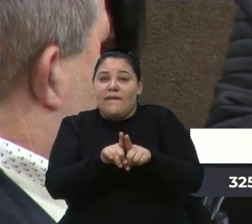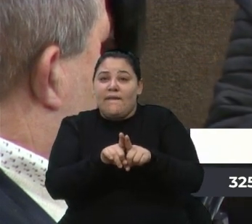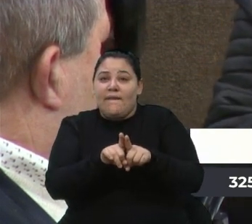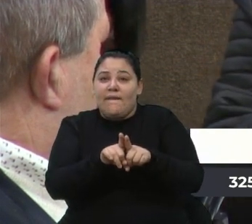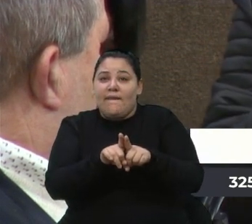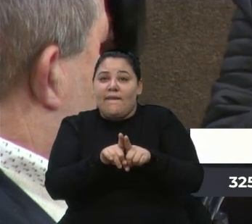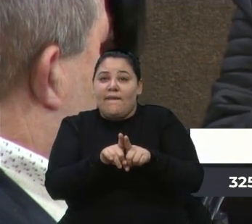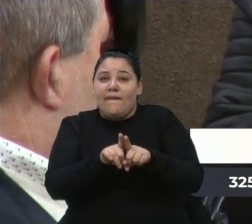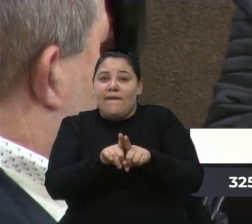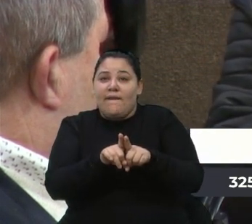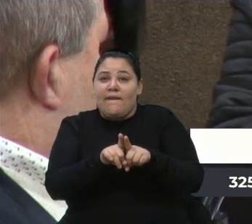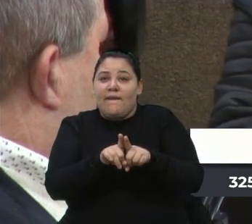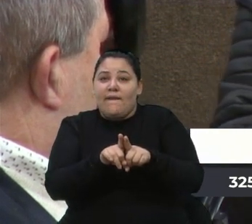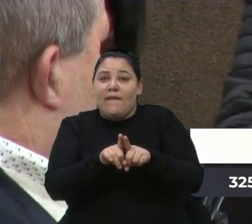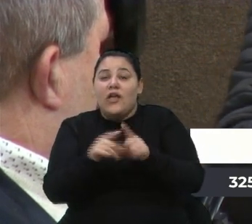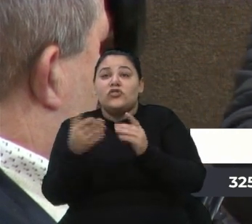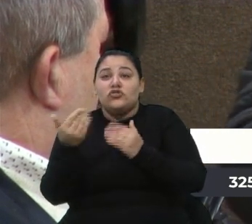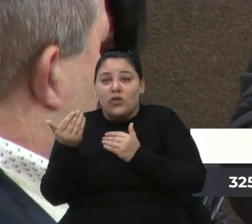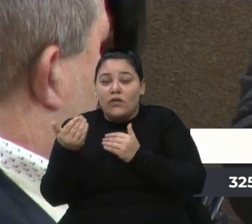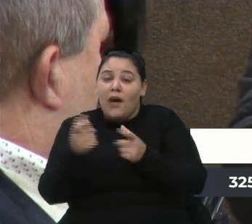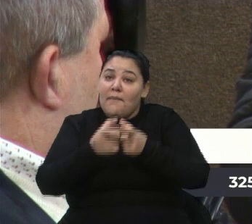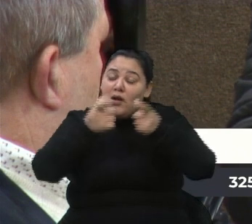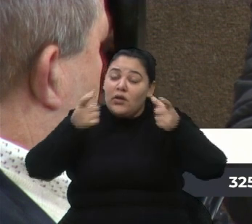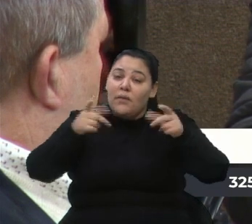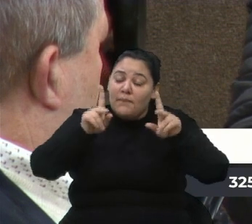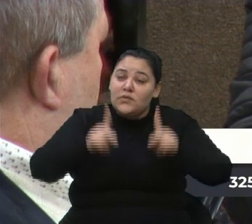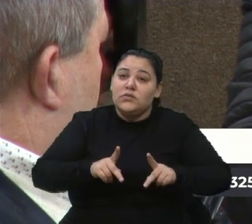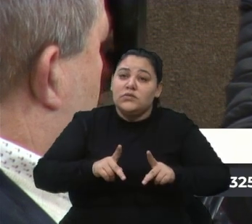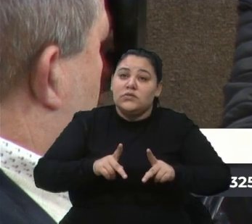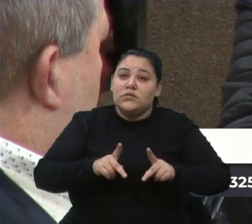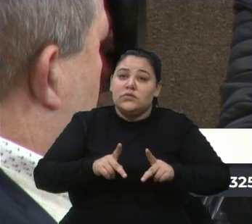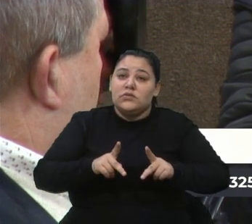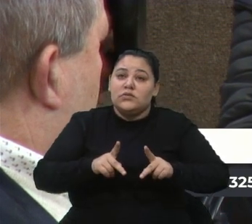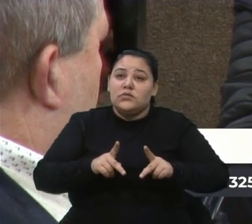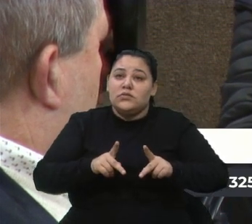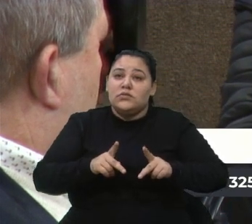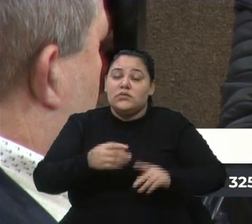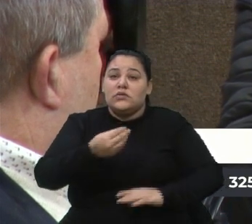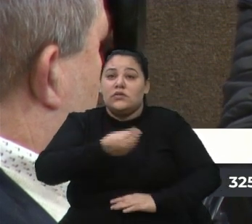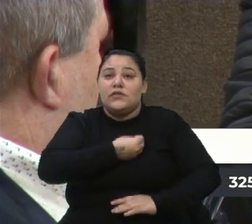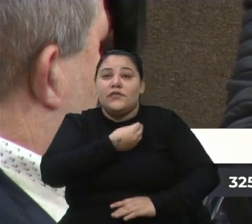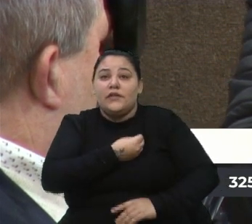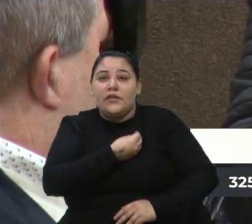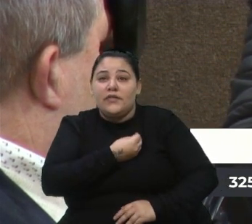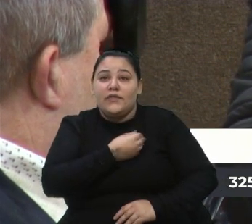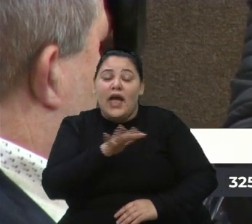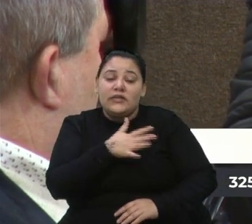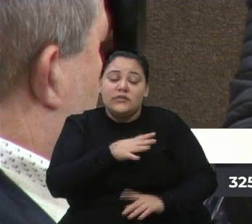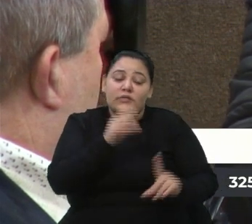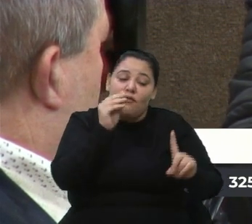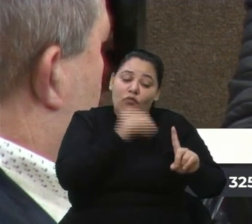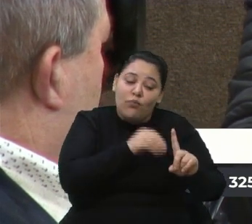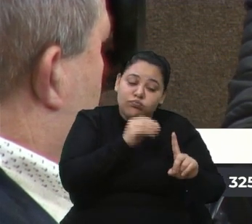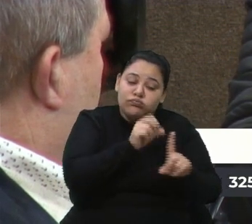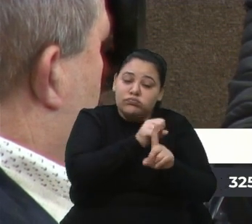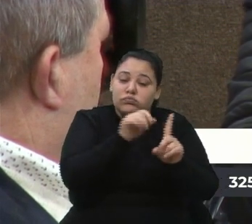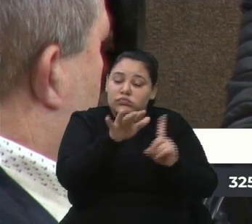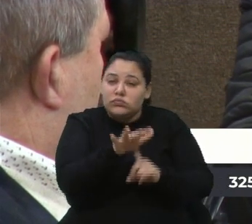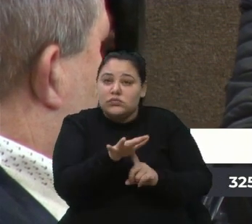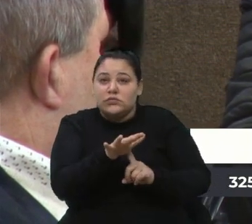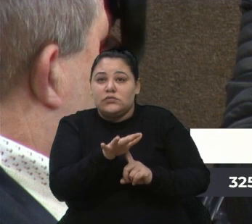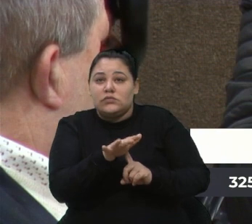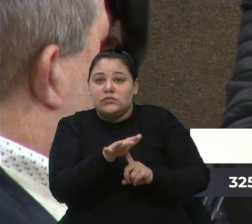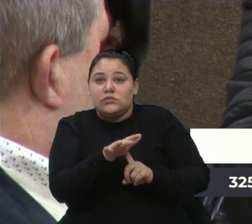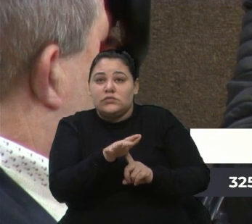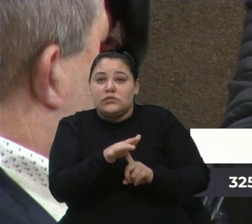adolescentes, na sua grande maioria, de pessoas que vivem de uma situação, às vezes, de vulnerabilidade social, que estão tendo